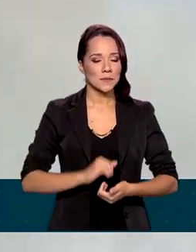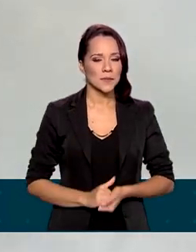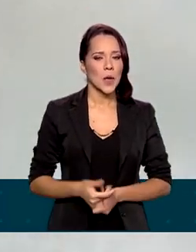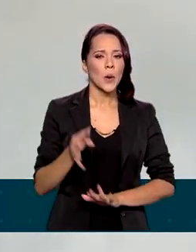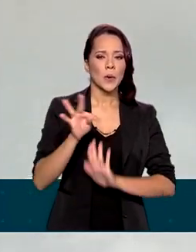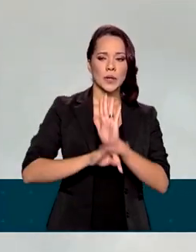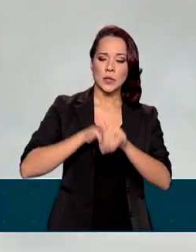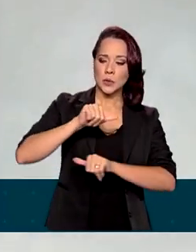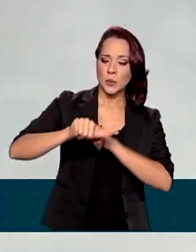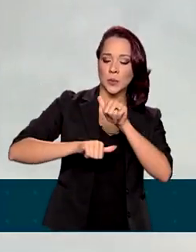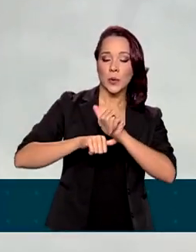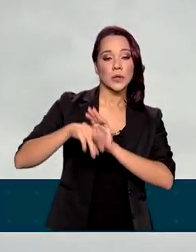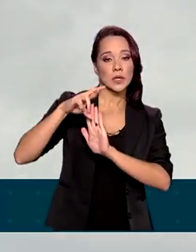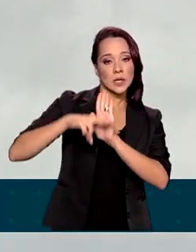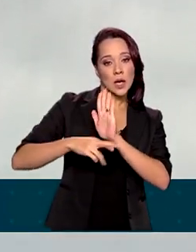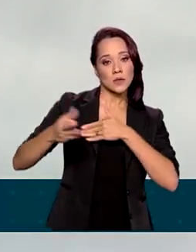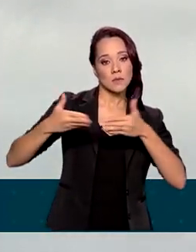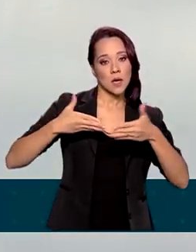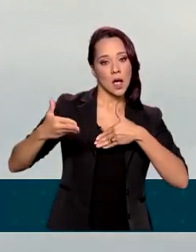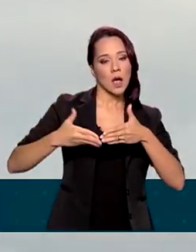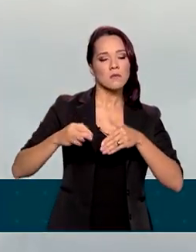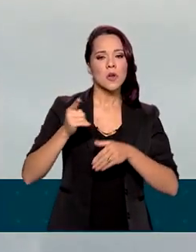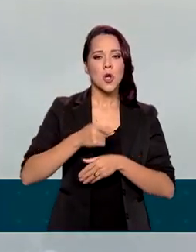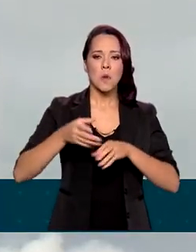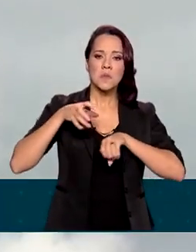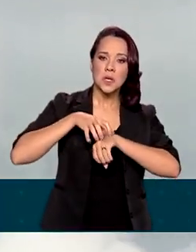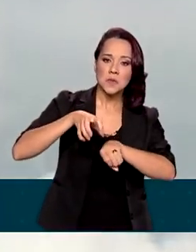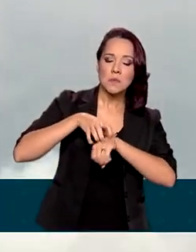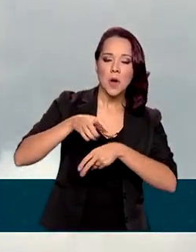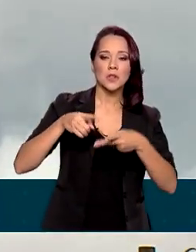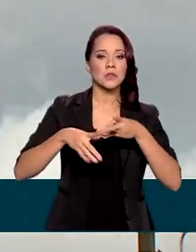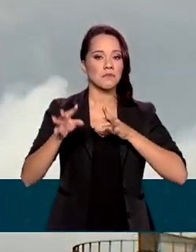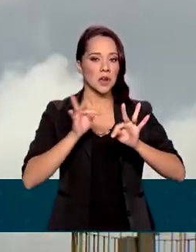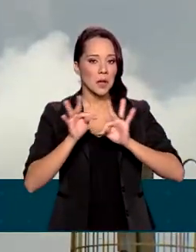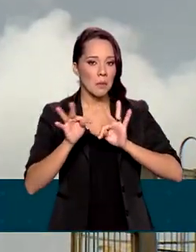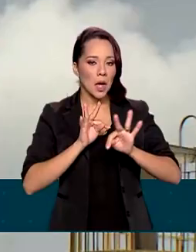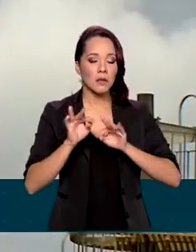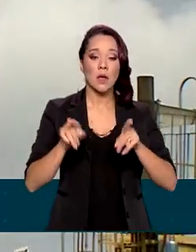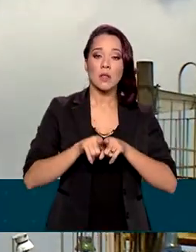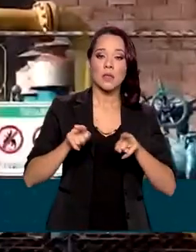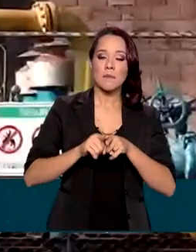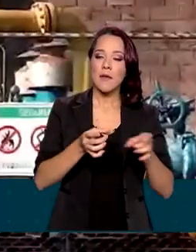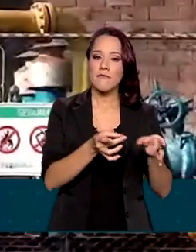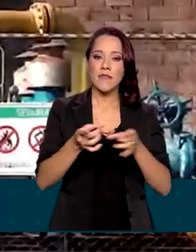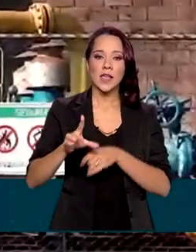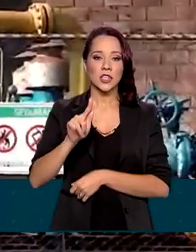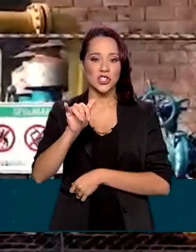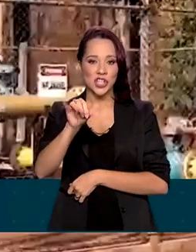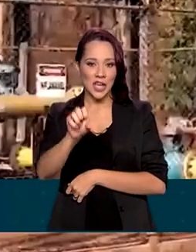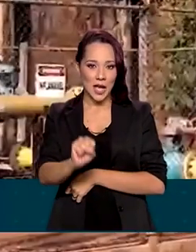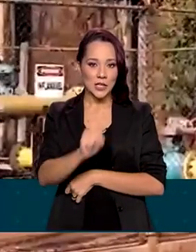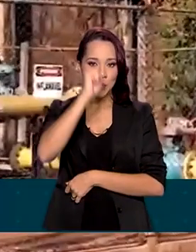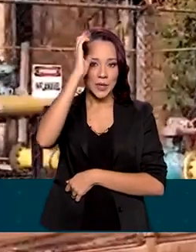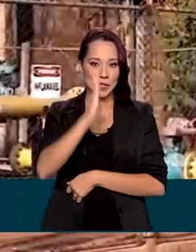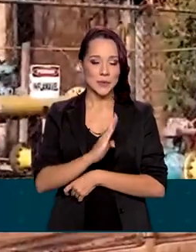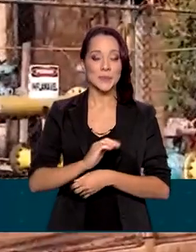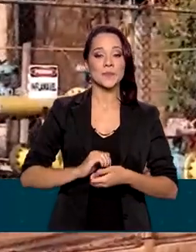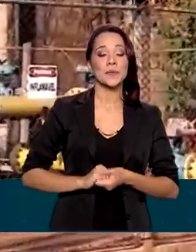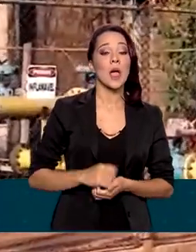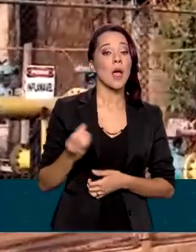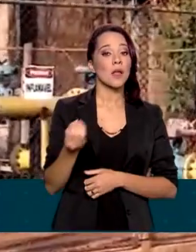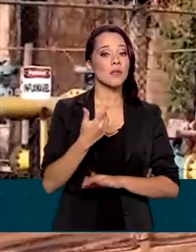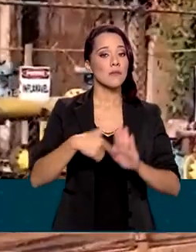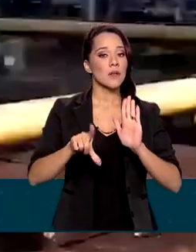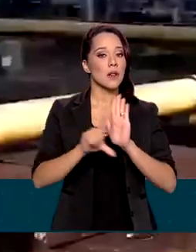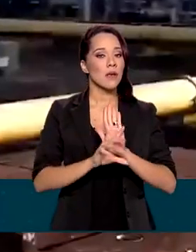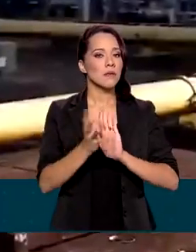texto muda as regras do mercado sobre questões como transporte, tratamento e comercialização de gás natural no Brasil. A nova